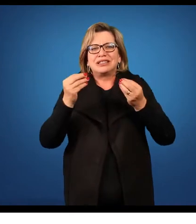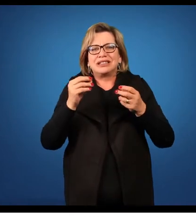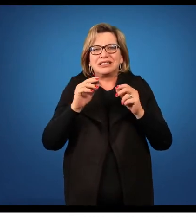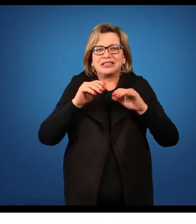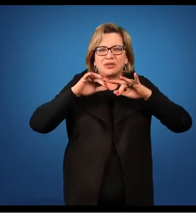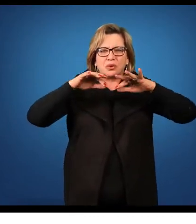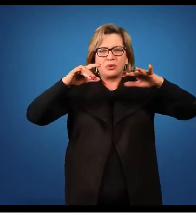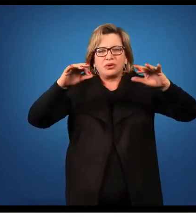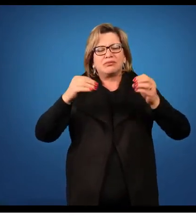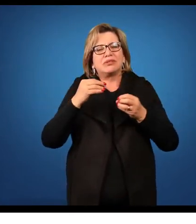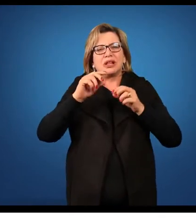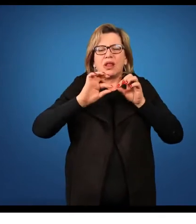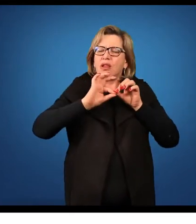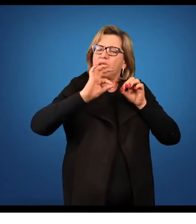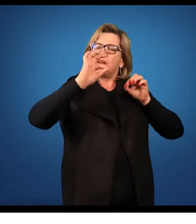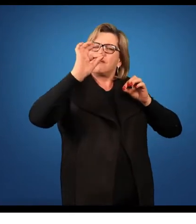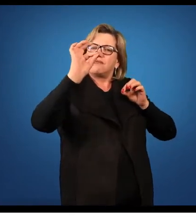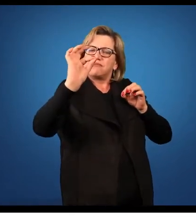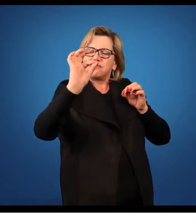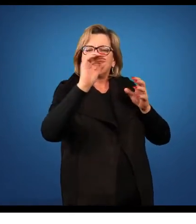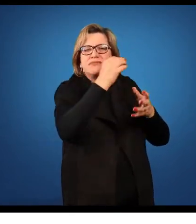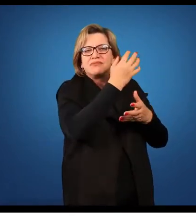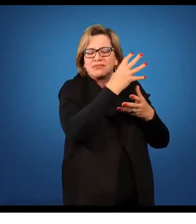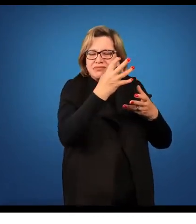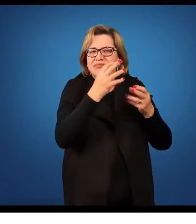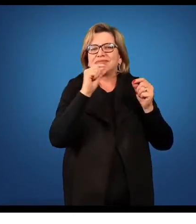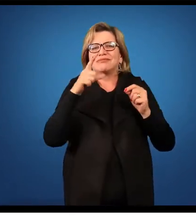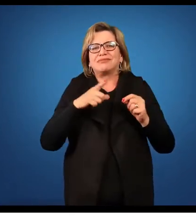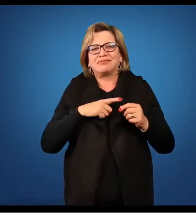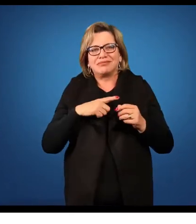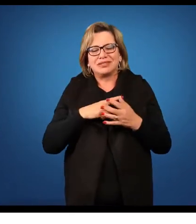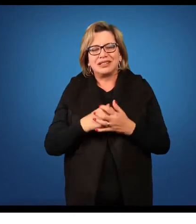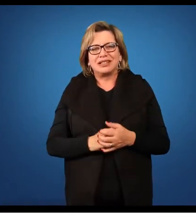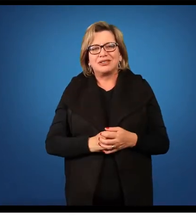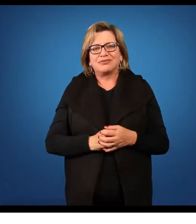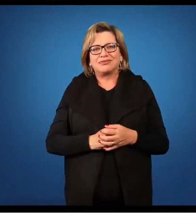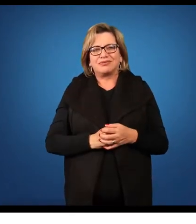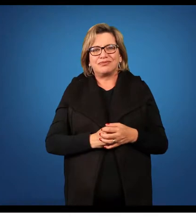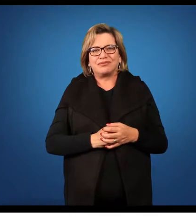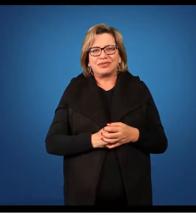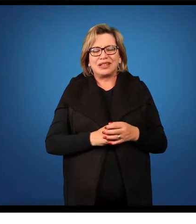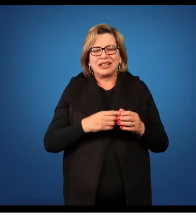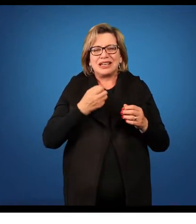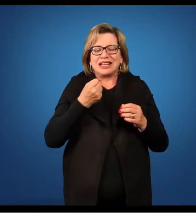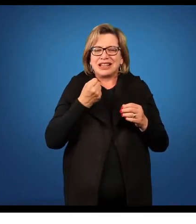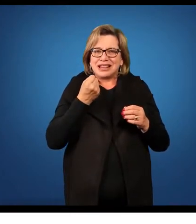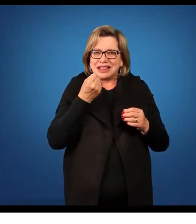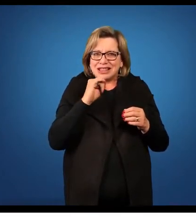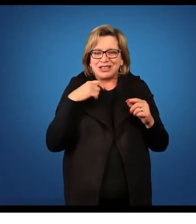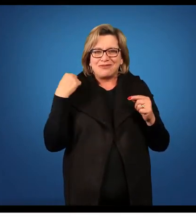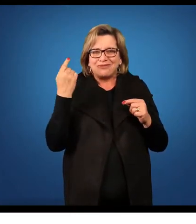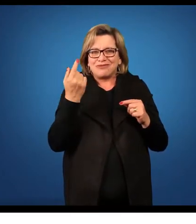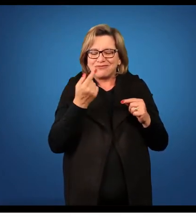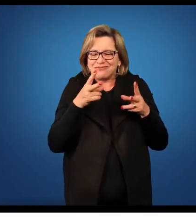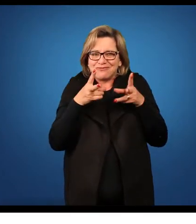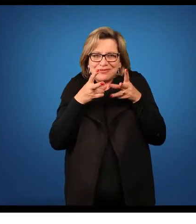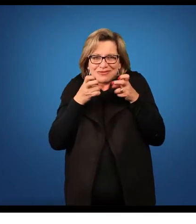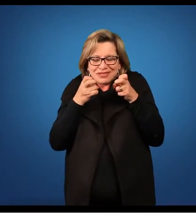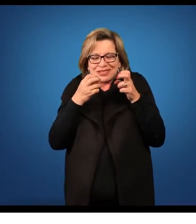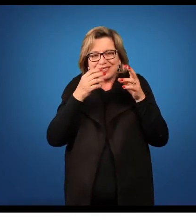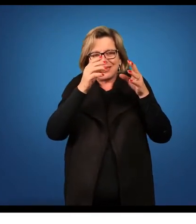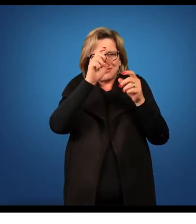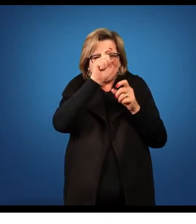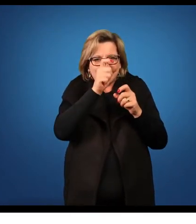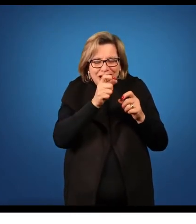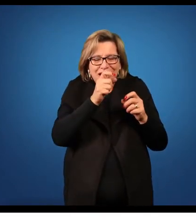é transportado com o vento para longe da planta onde ele se formou. Bem, então quando nós interpretamos o corpo da planta de uma